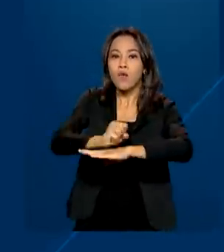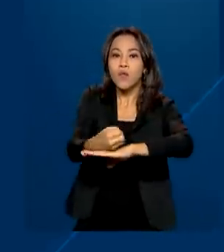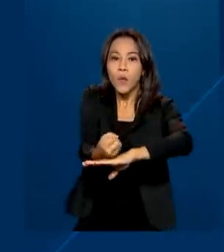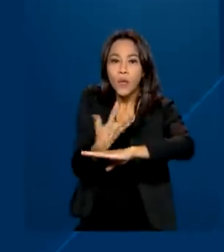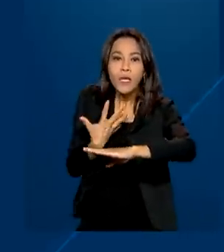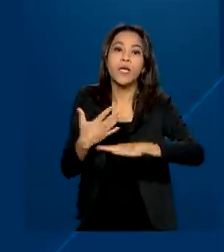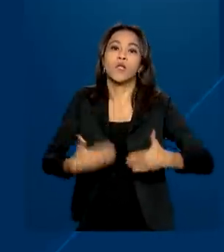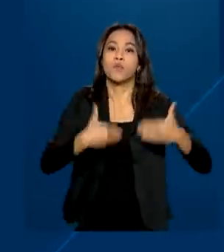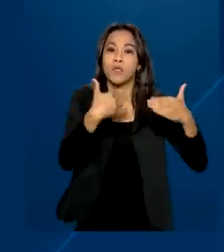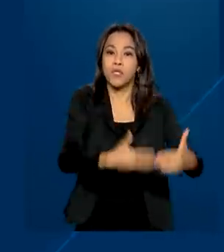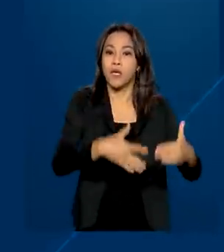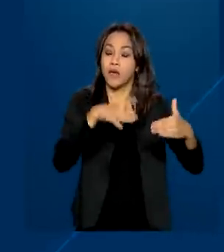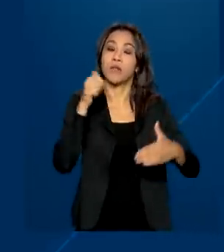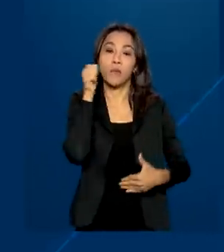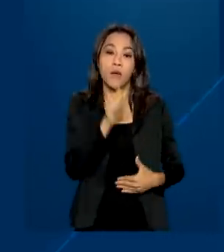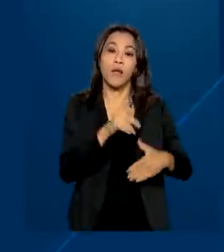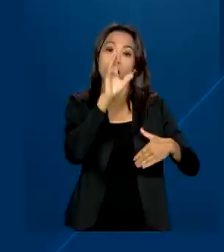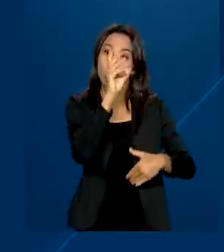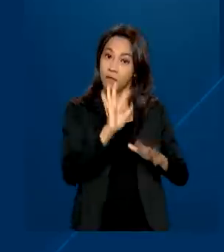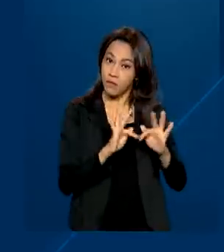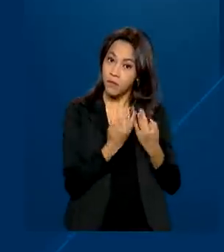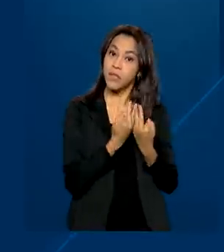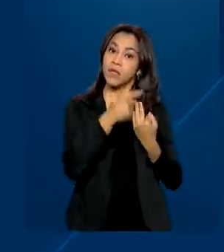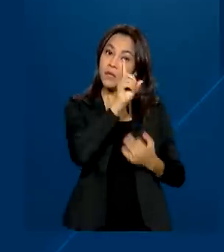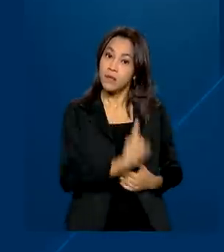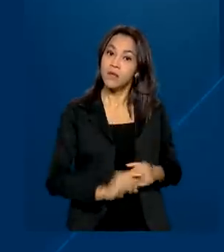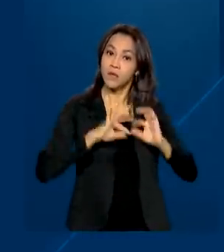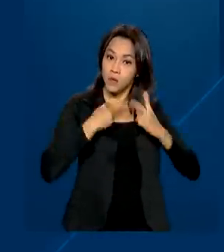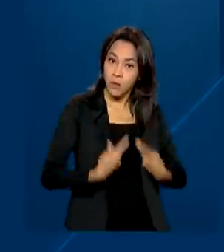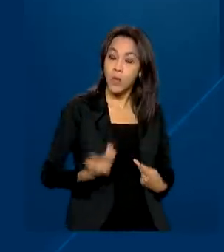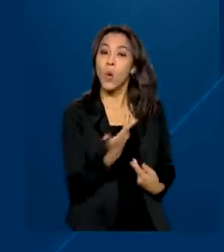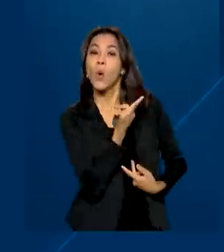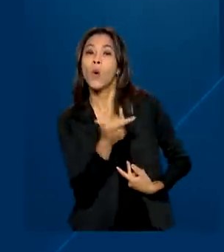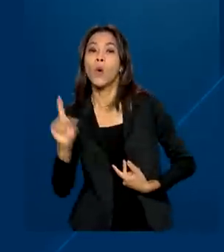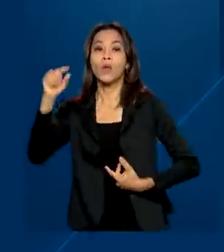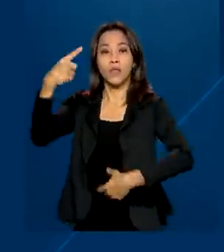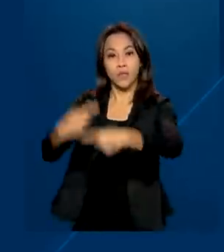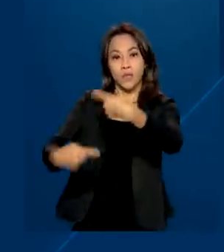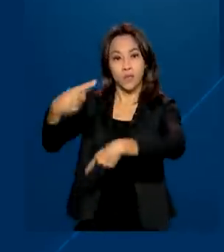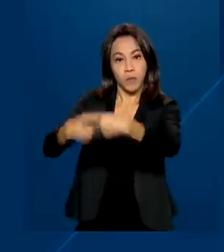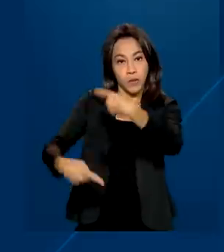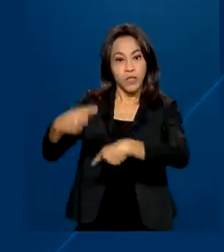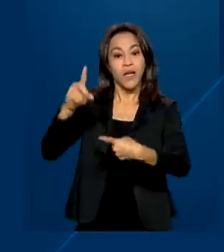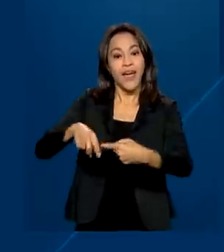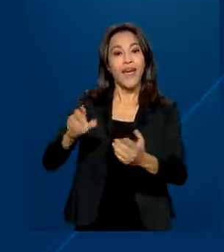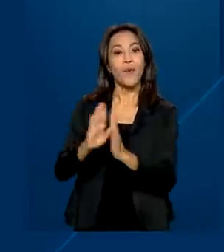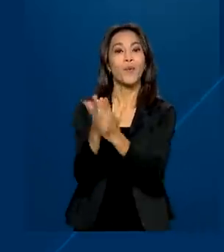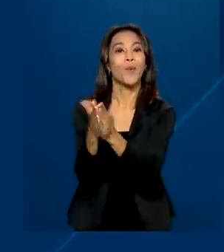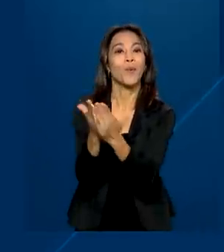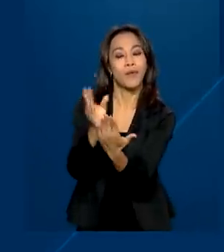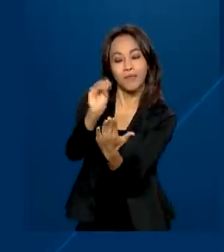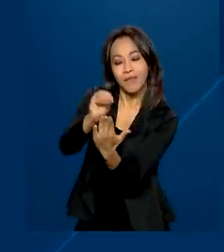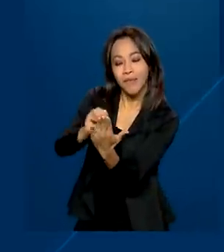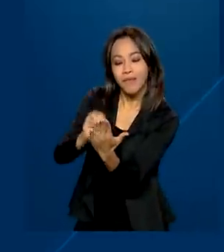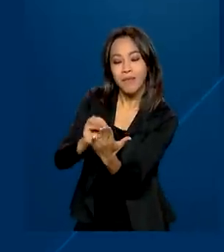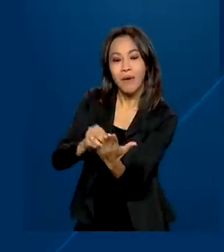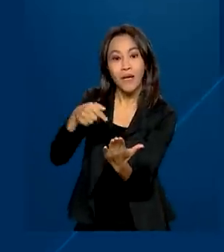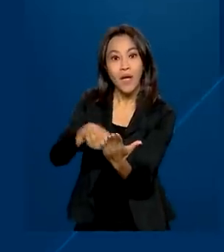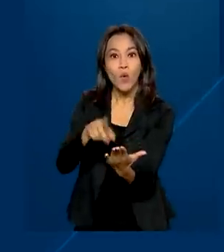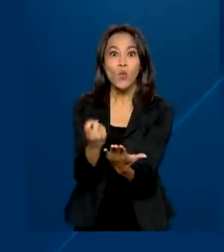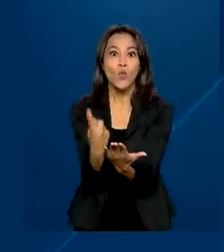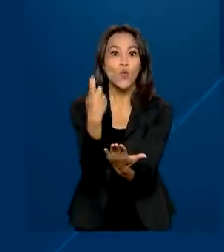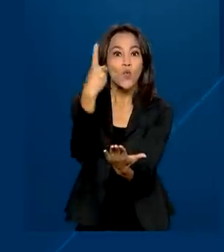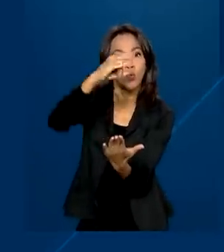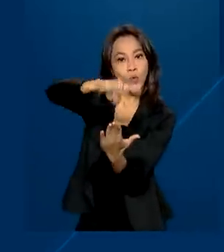Ministério da Mulher, Família e Direitos Humanos. Outra política pública é a Caderneta do Raro, um documento único com informações